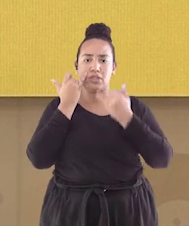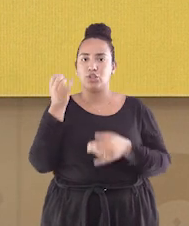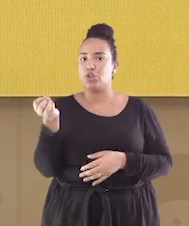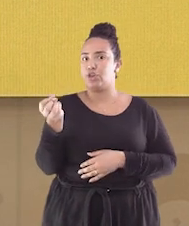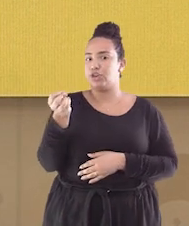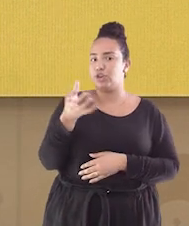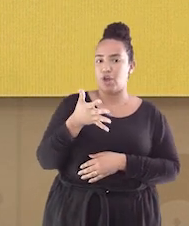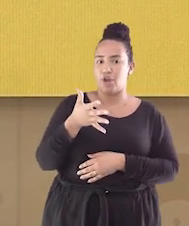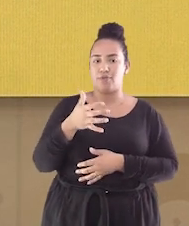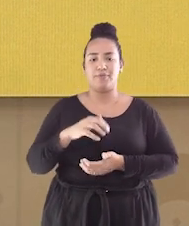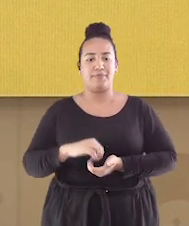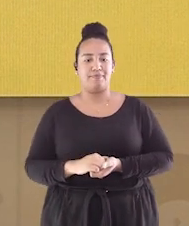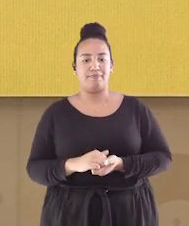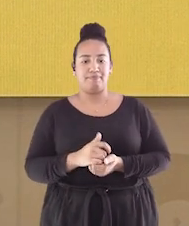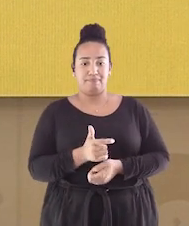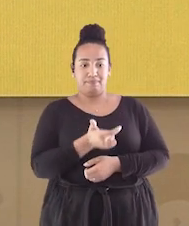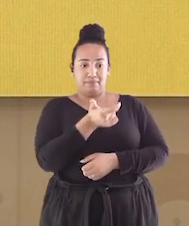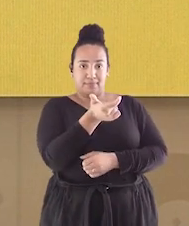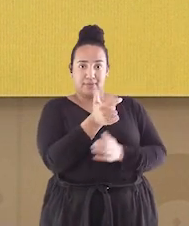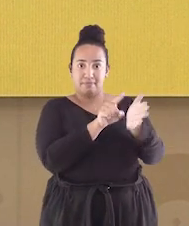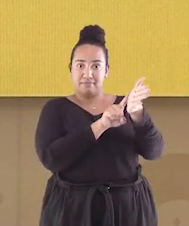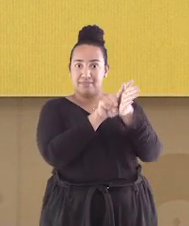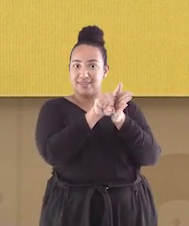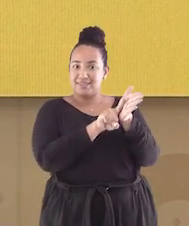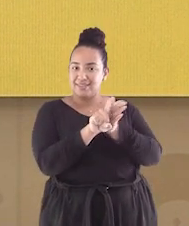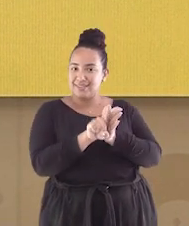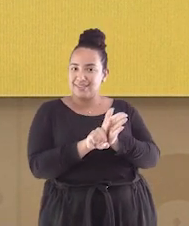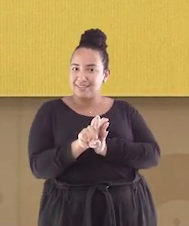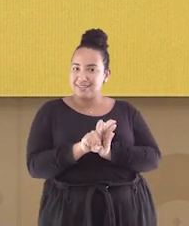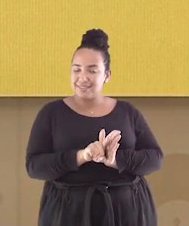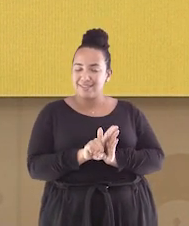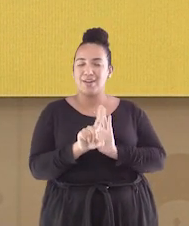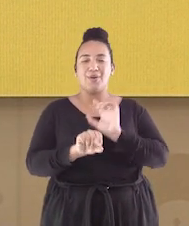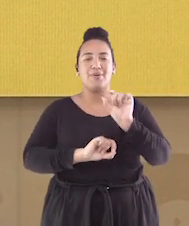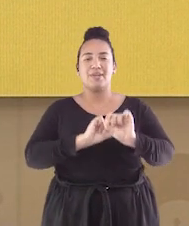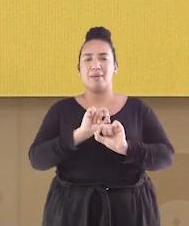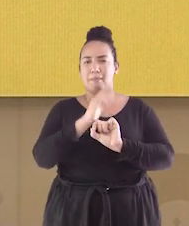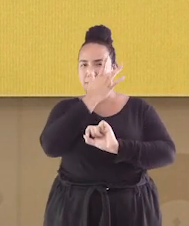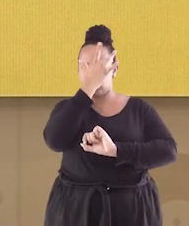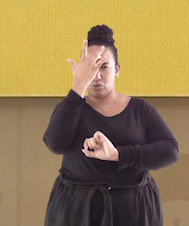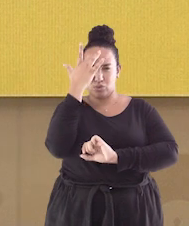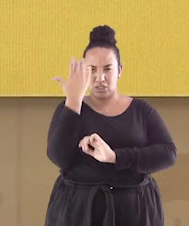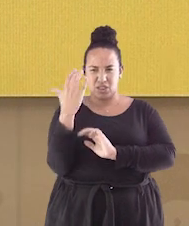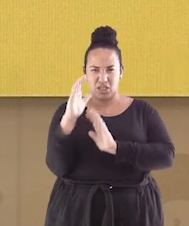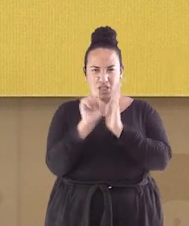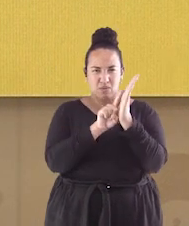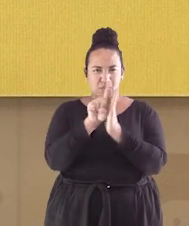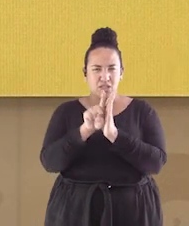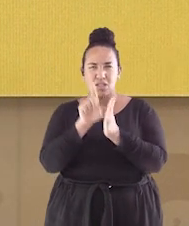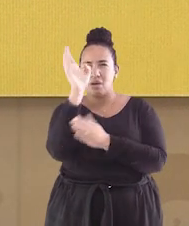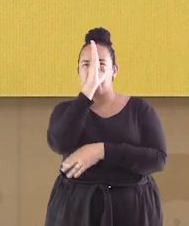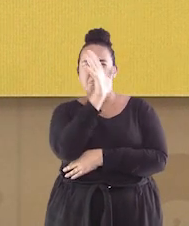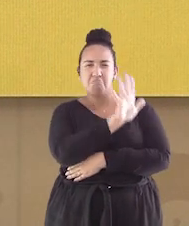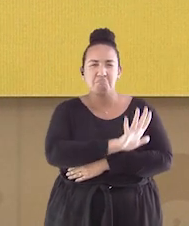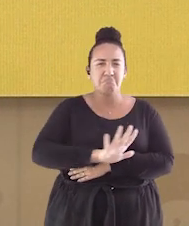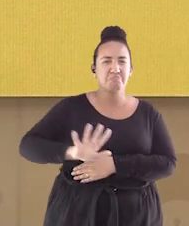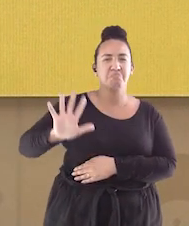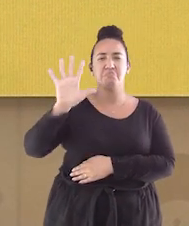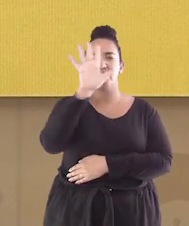É o quadro Com a Palavra Pesquisadores, que traz pesquisadores científicos do país para